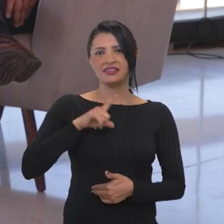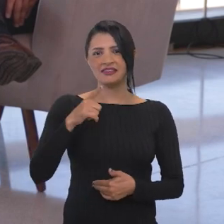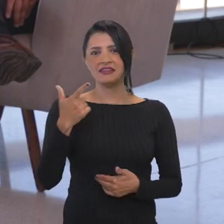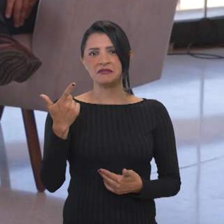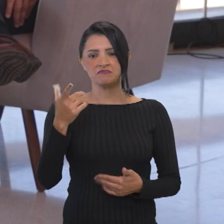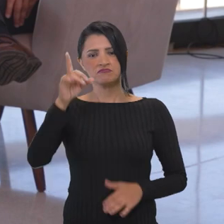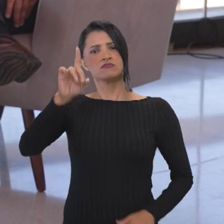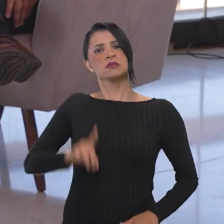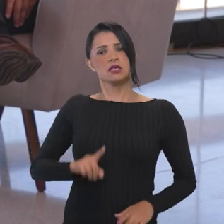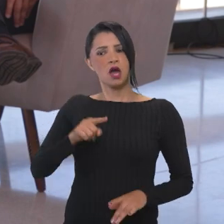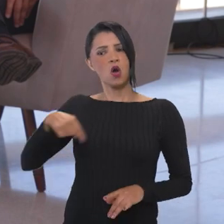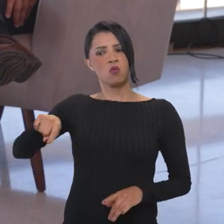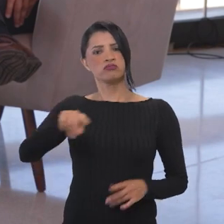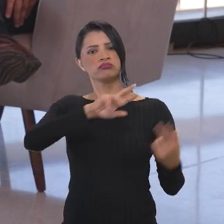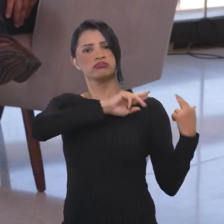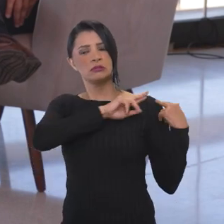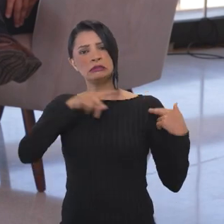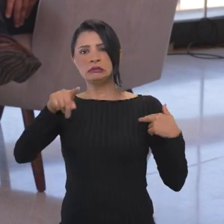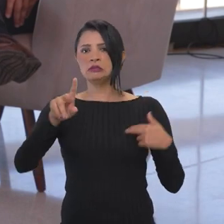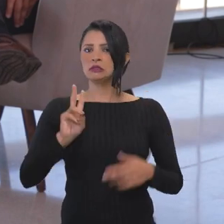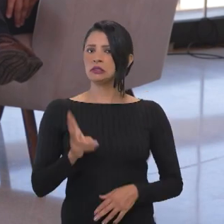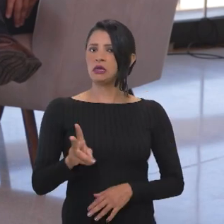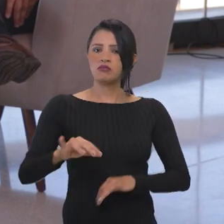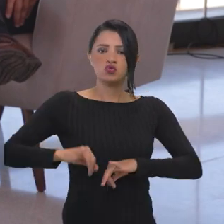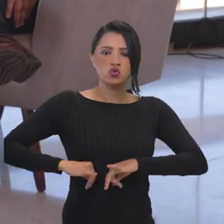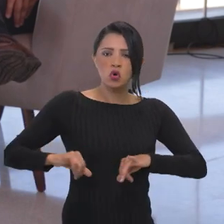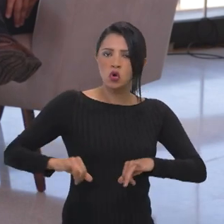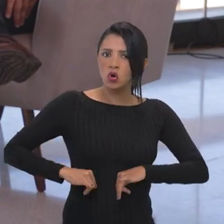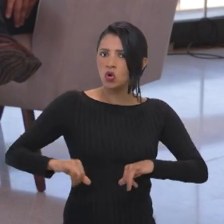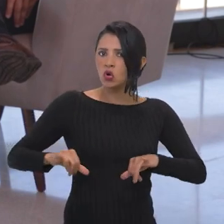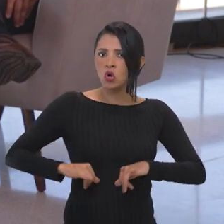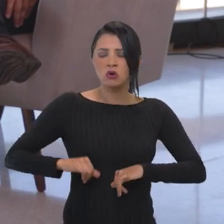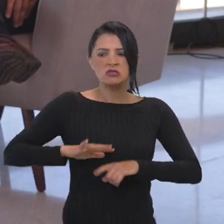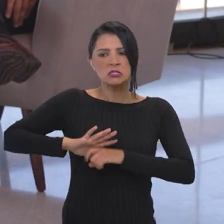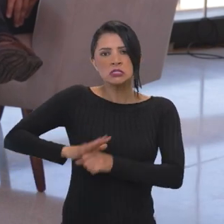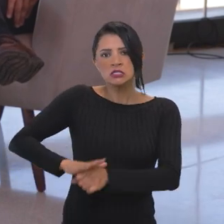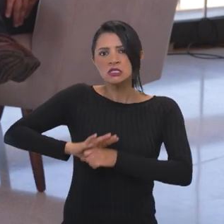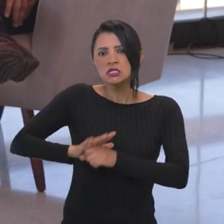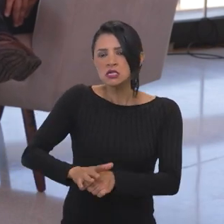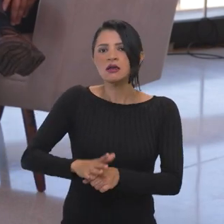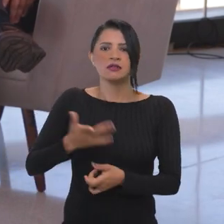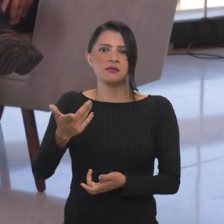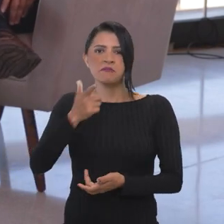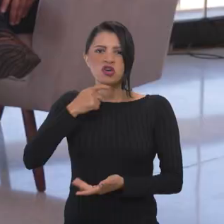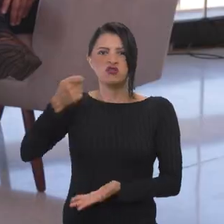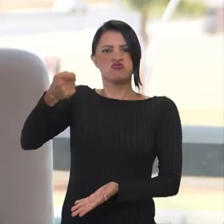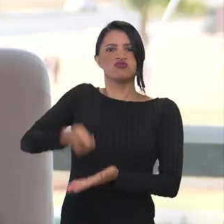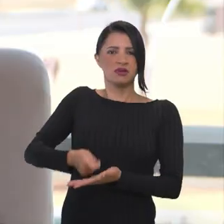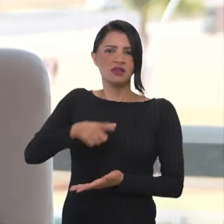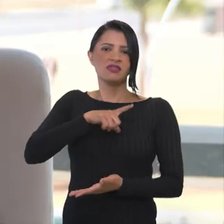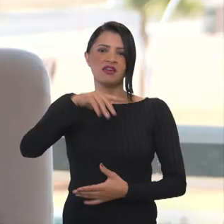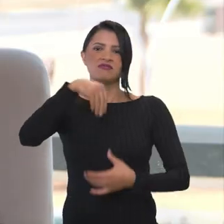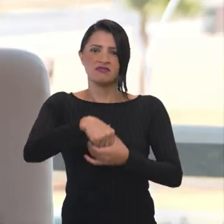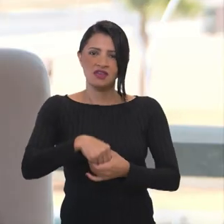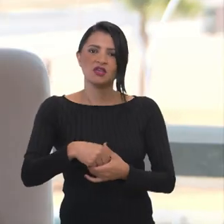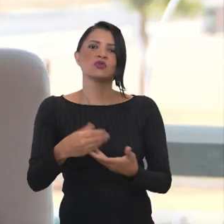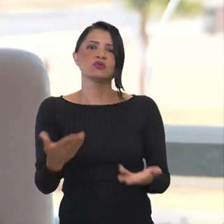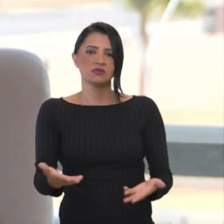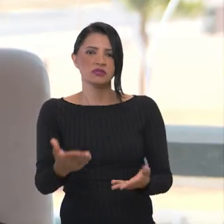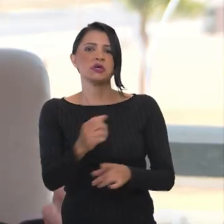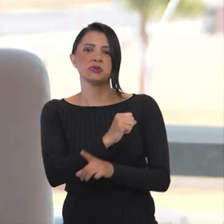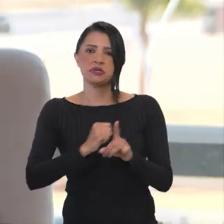machismo estrutural que ainda existe na sociedade brasileira. Então, o presidente, ao fazer isso, ele sempre fala, eu fui eleito pelas mulheres, eu ganhei,